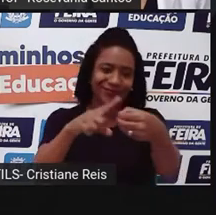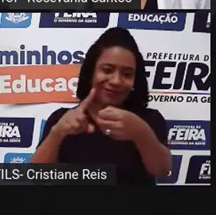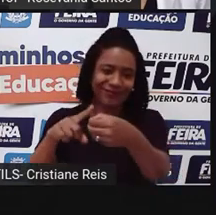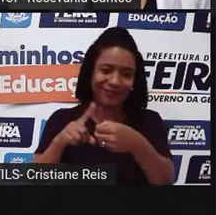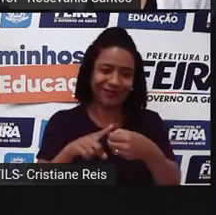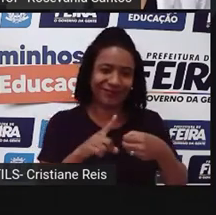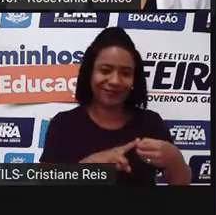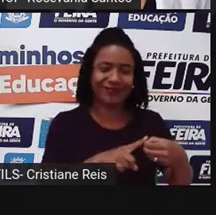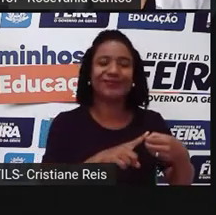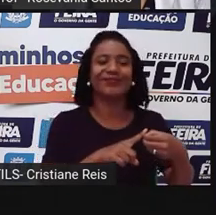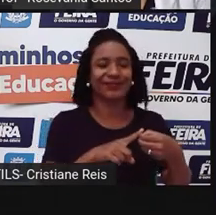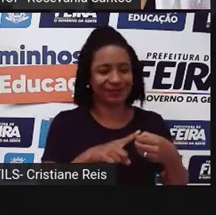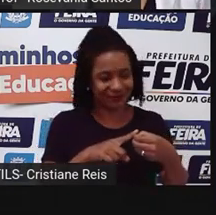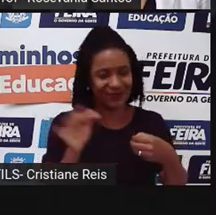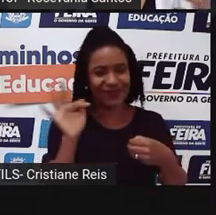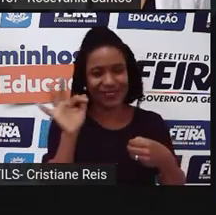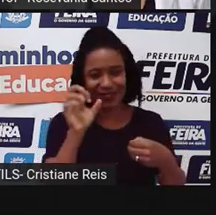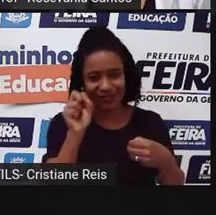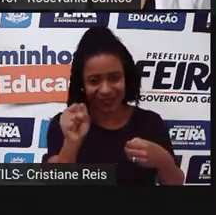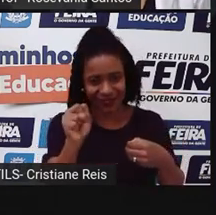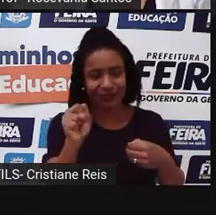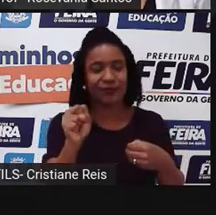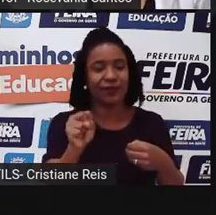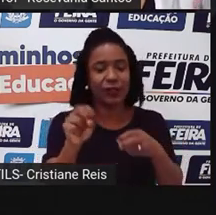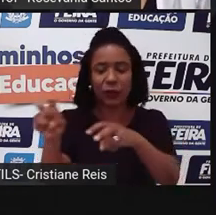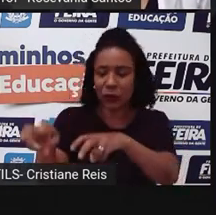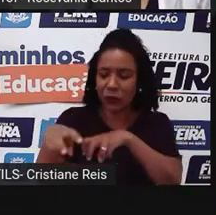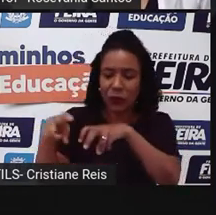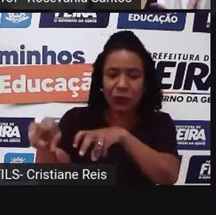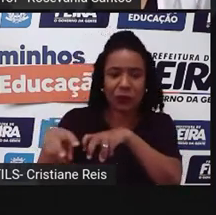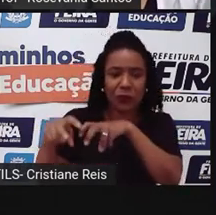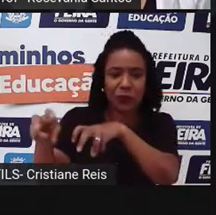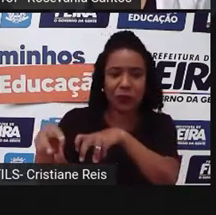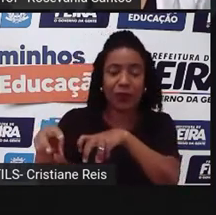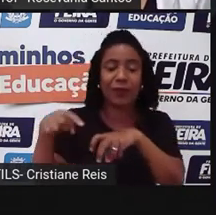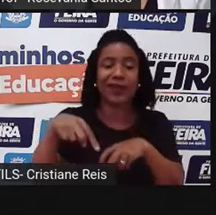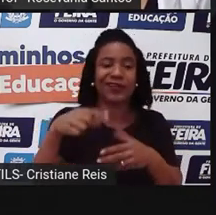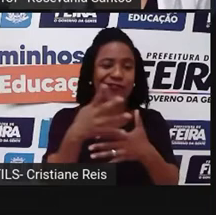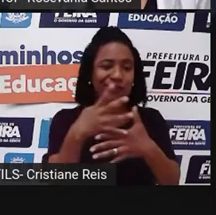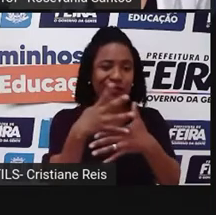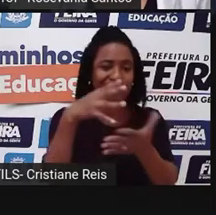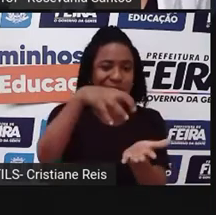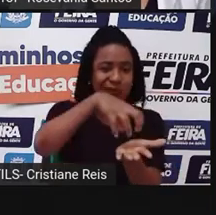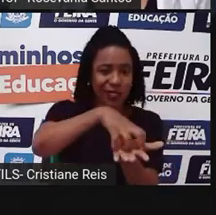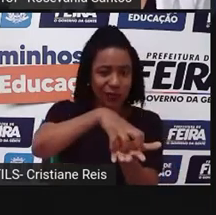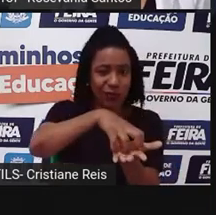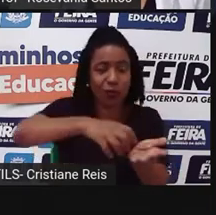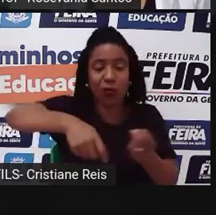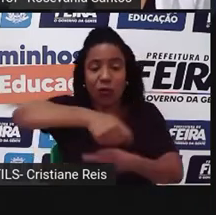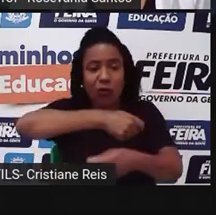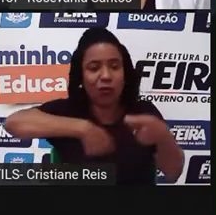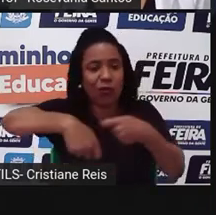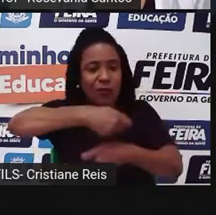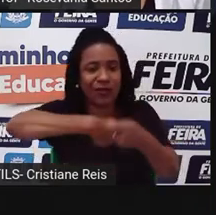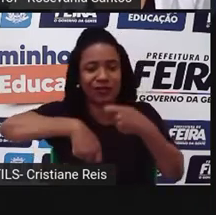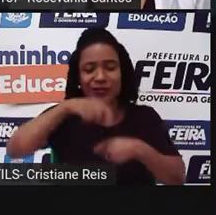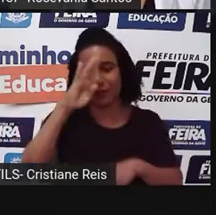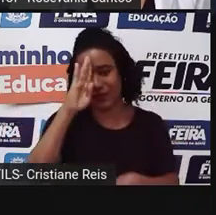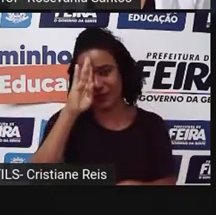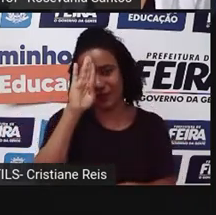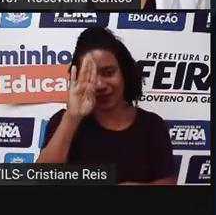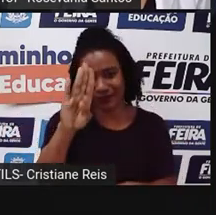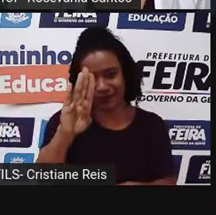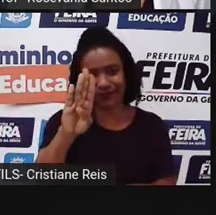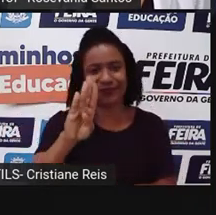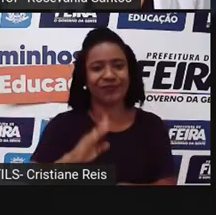Mas, infelizmente, a gente tem a atividade do comércio como o carro-chefe, vamos dizer assim, Da nossa economia. Mas tem a